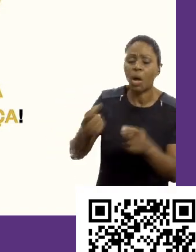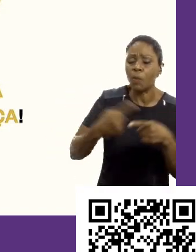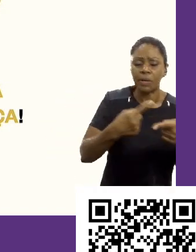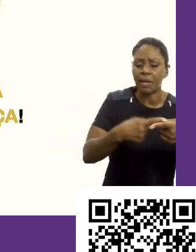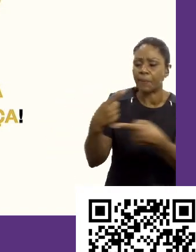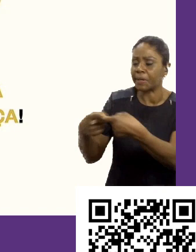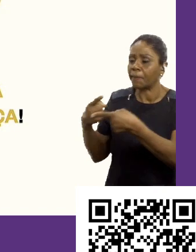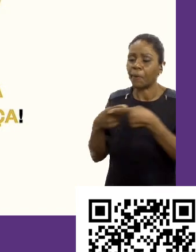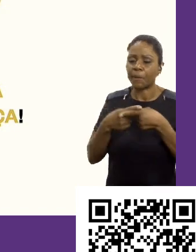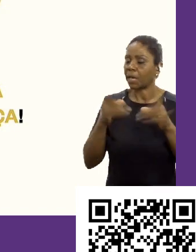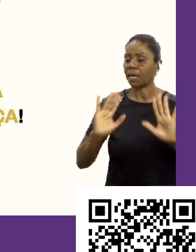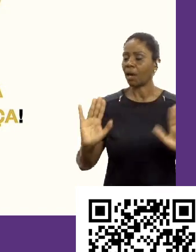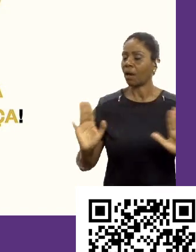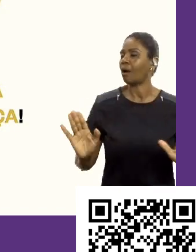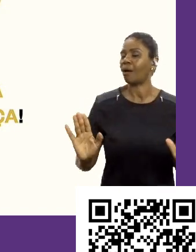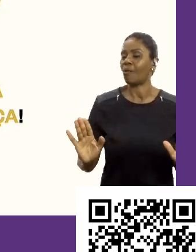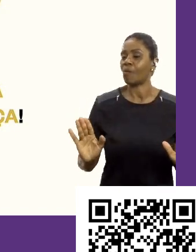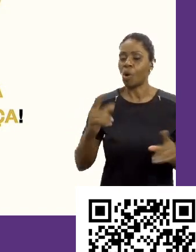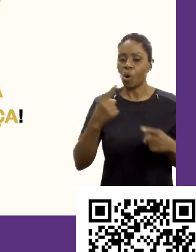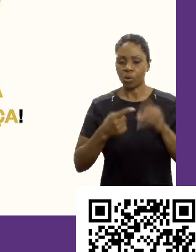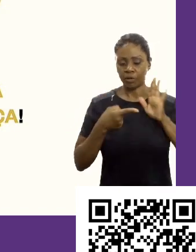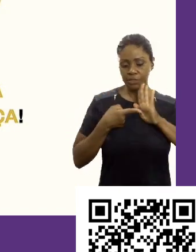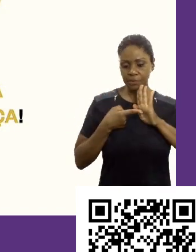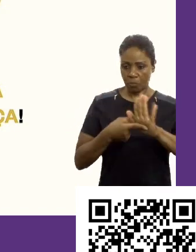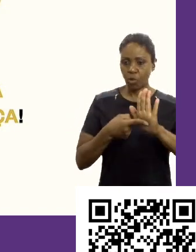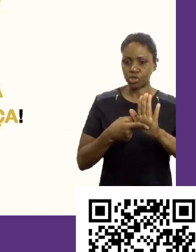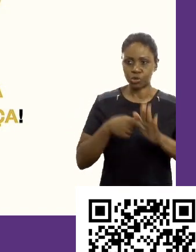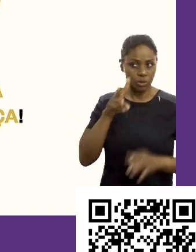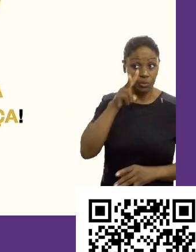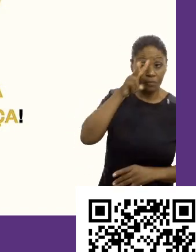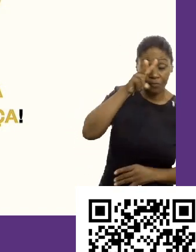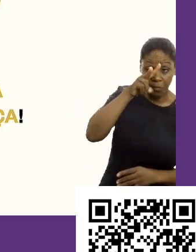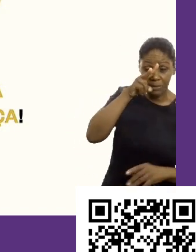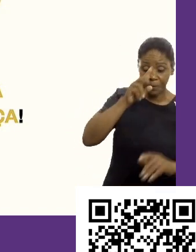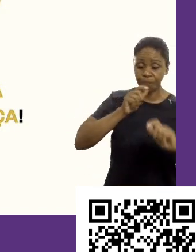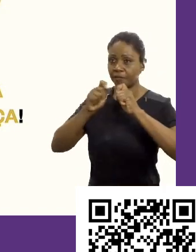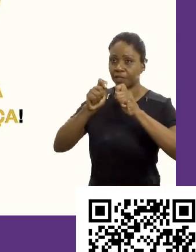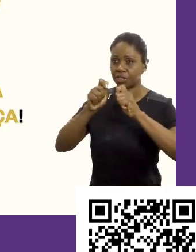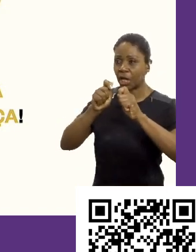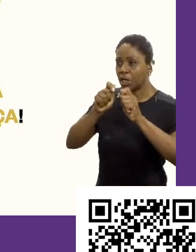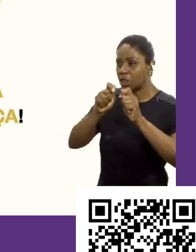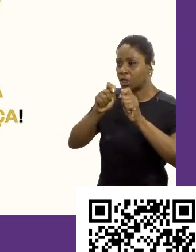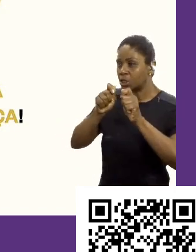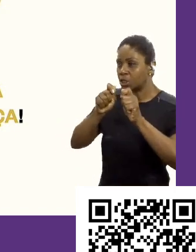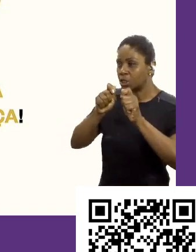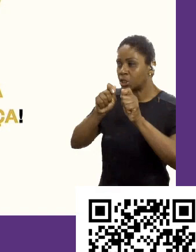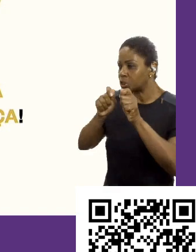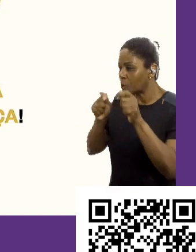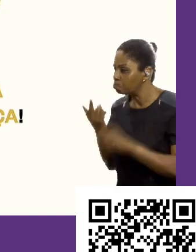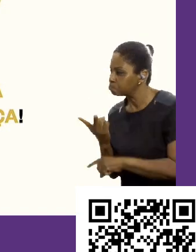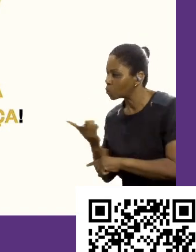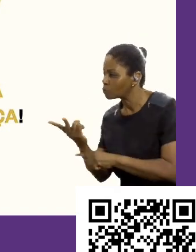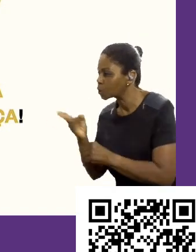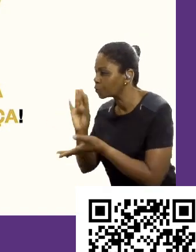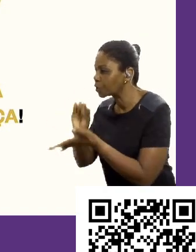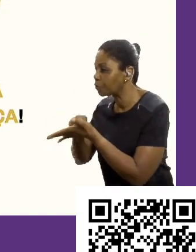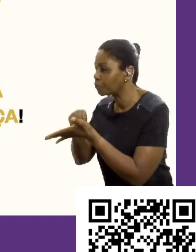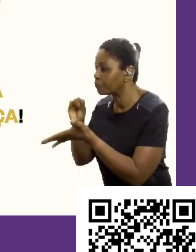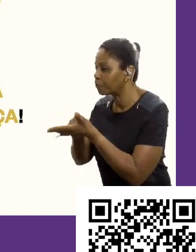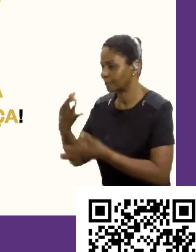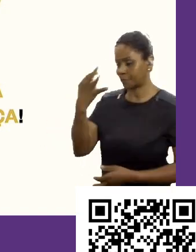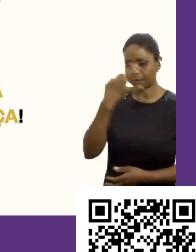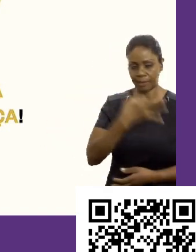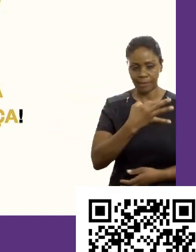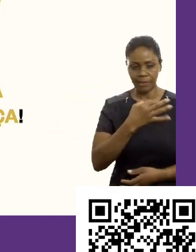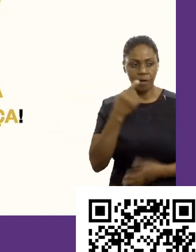aquilo? Mas por que tem aquilo outro? Se você está em uma entrevista e estão em cima da falta, você pode ter certeza que você